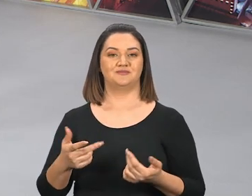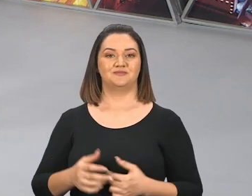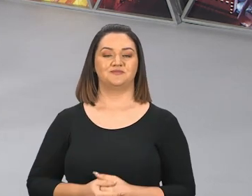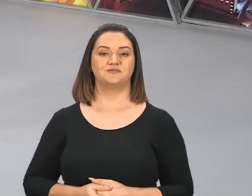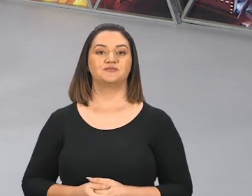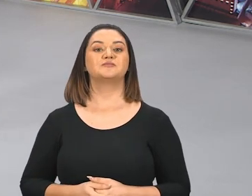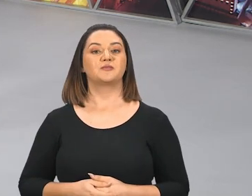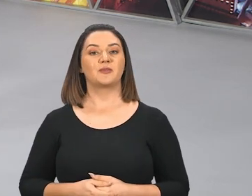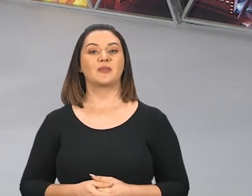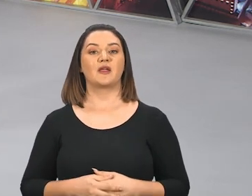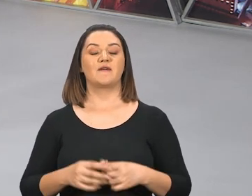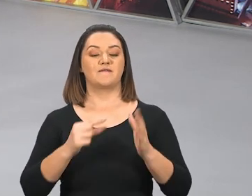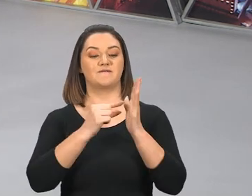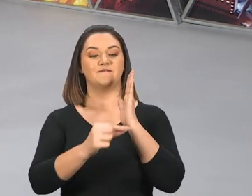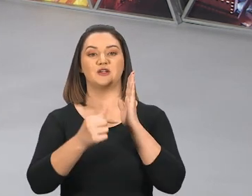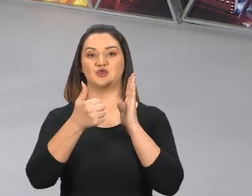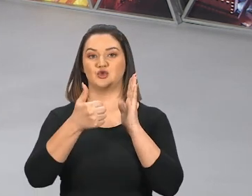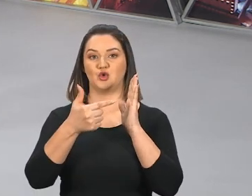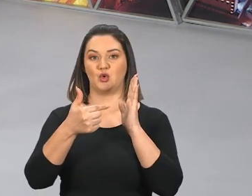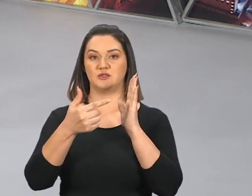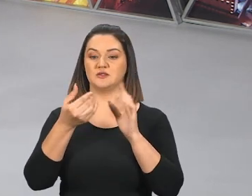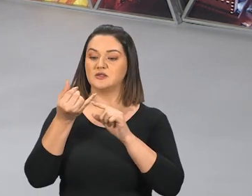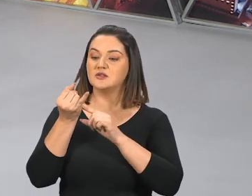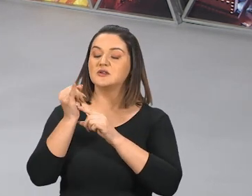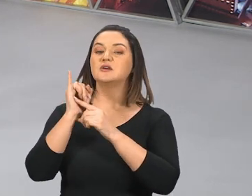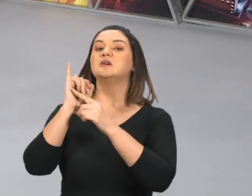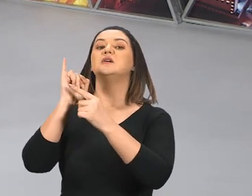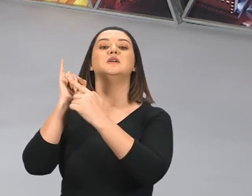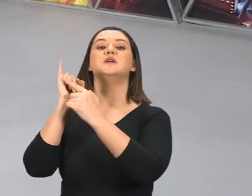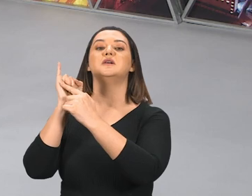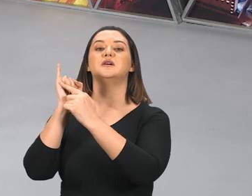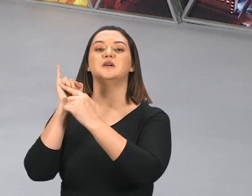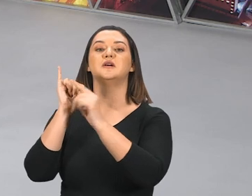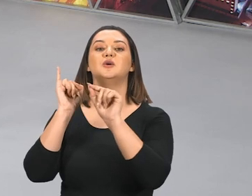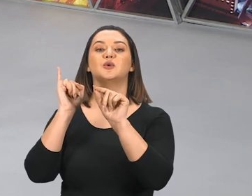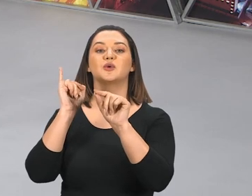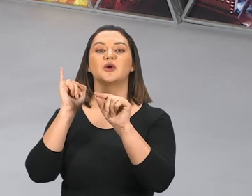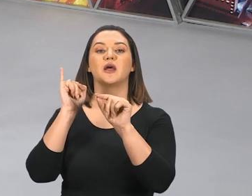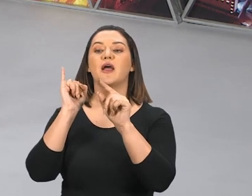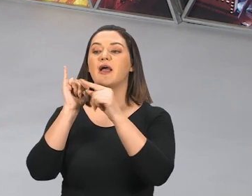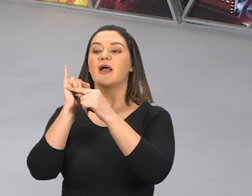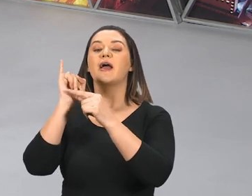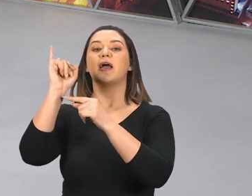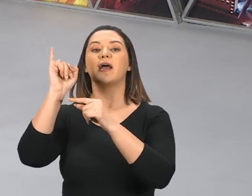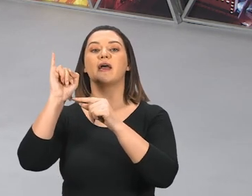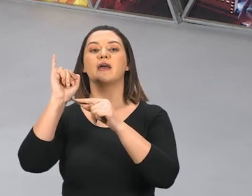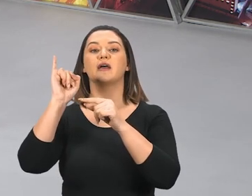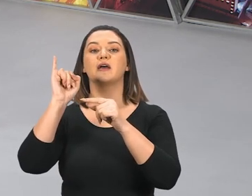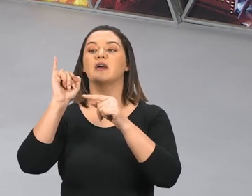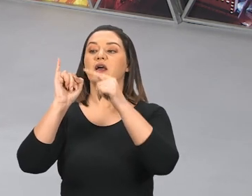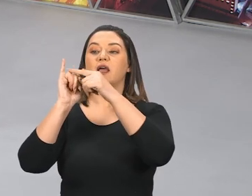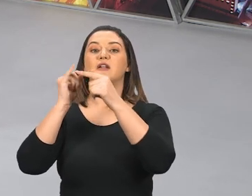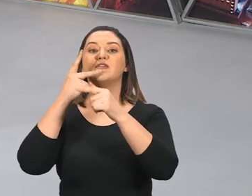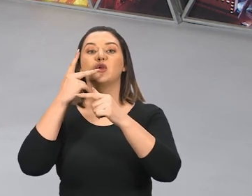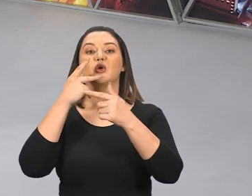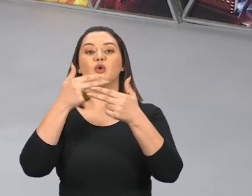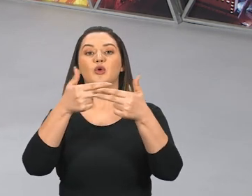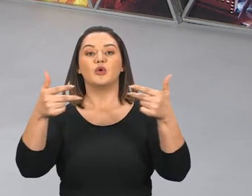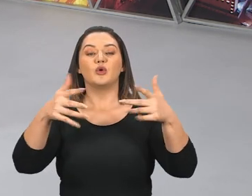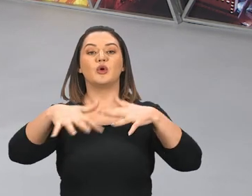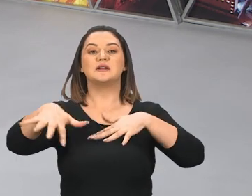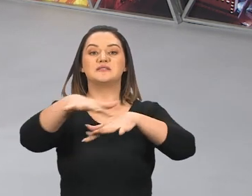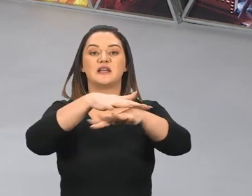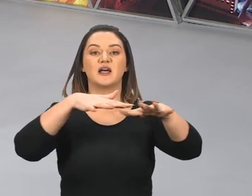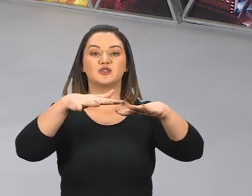Automaticamente, E o verso 12 fala assim, Que essa ponta pequena, Diz que o exército, Foi entregue a essa ponta